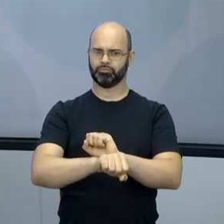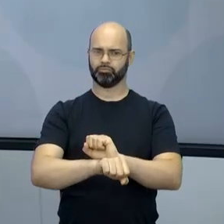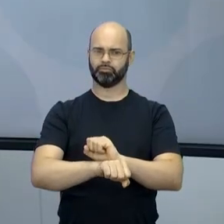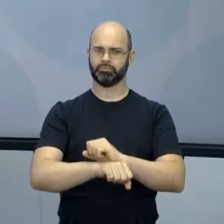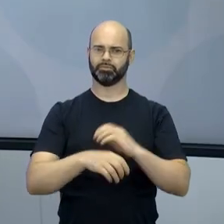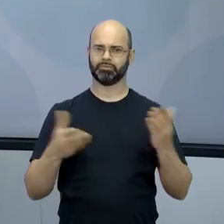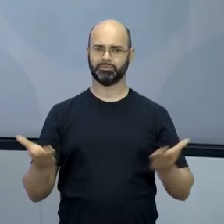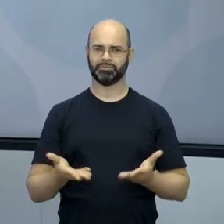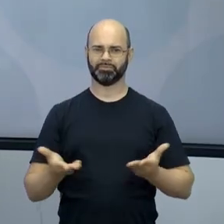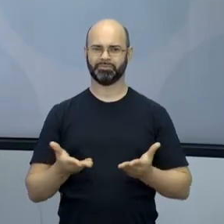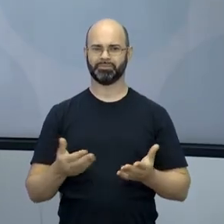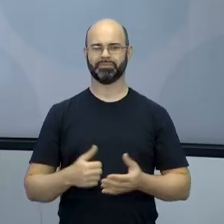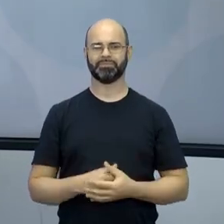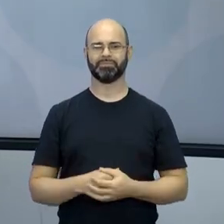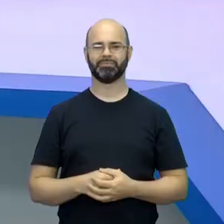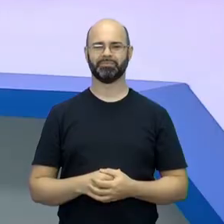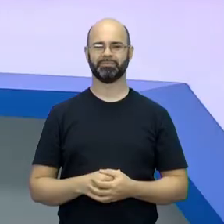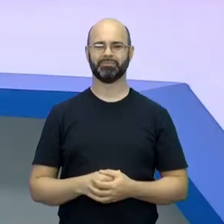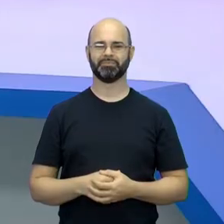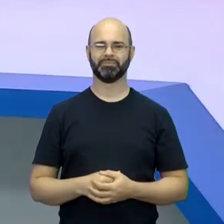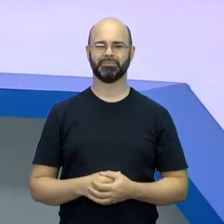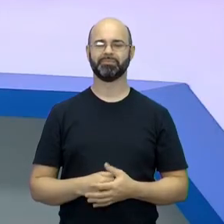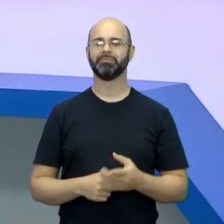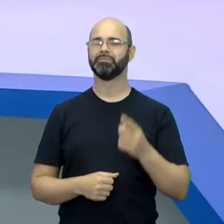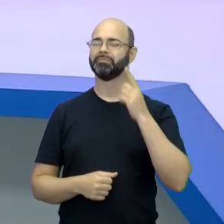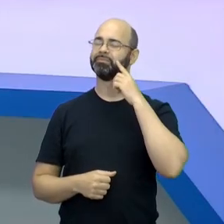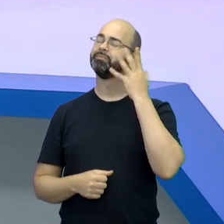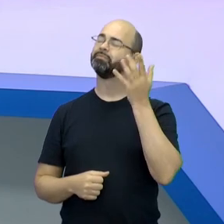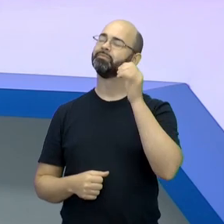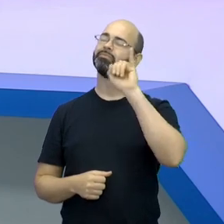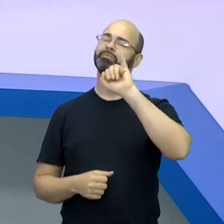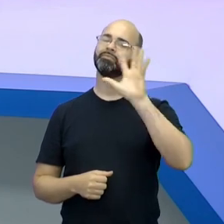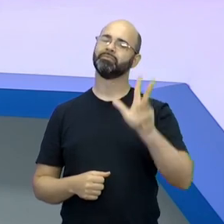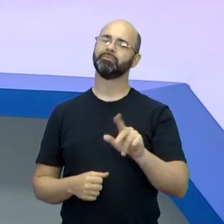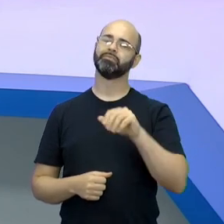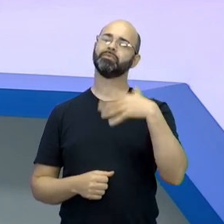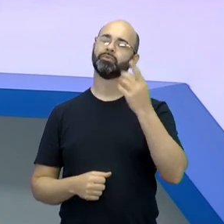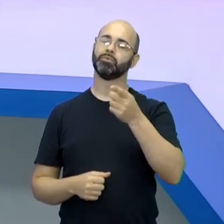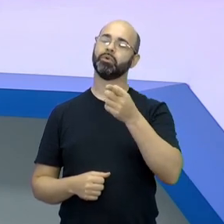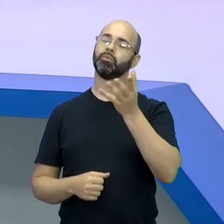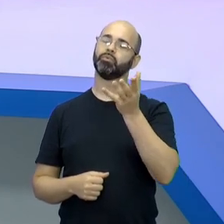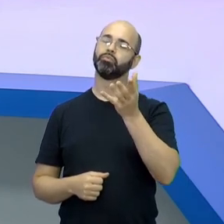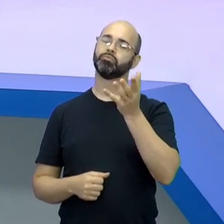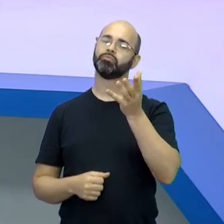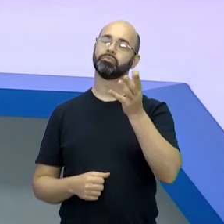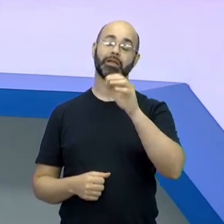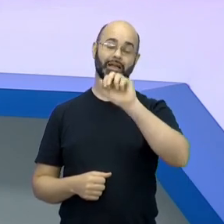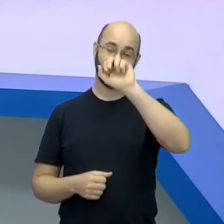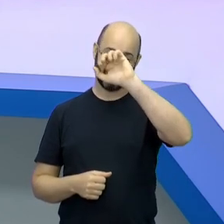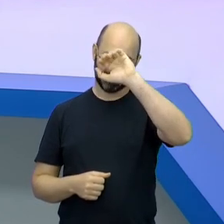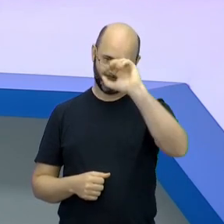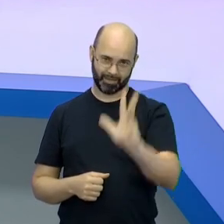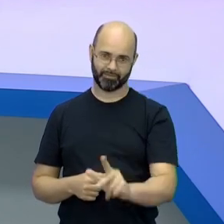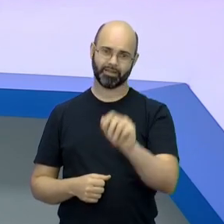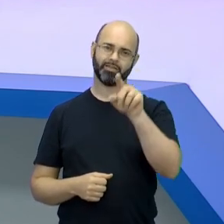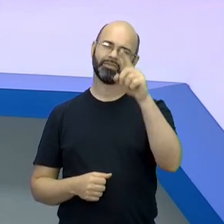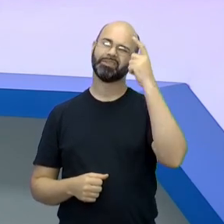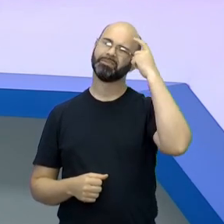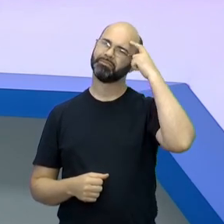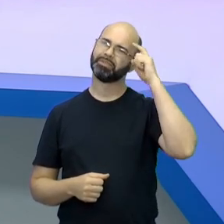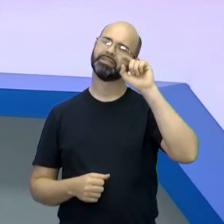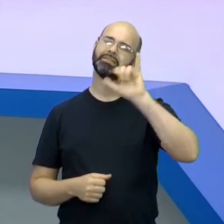se bateu. E agora eu pergunto para ti. Quando a gente pensa em África, qual a primeira imagem que vem à minha cabeça? Assim, eu acho que hoje a gente está mais, eu estou mais